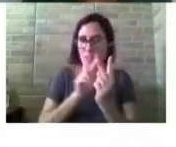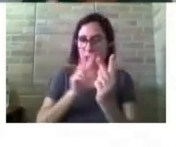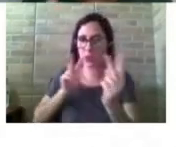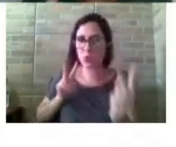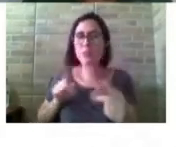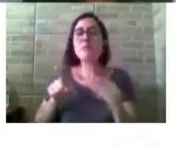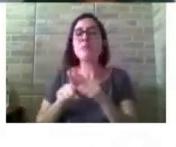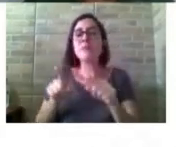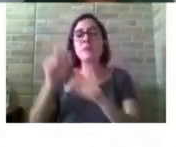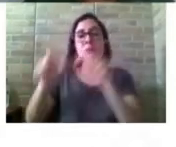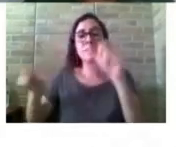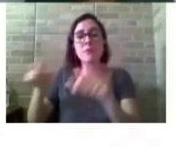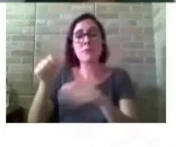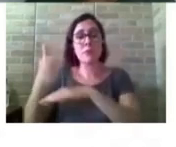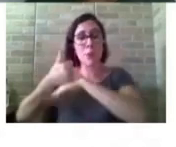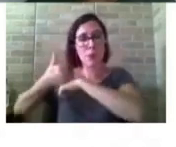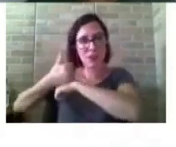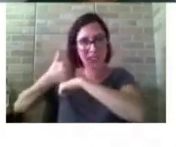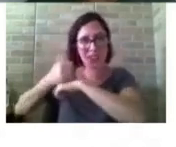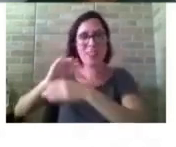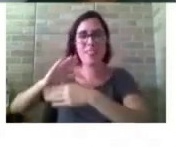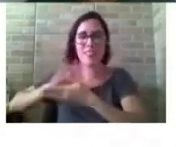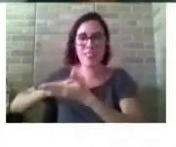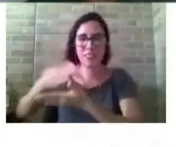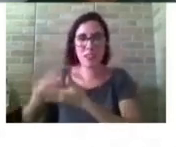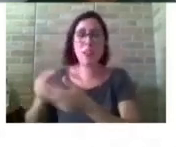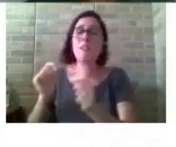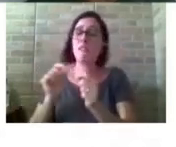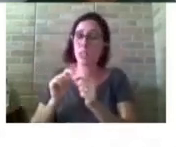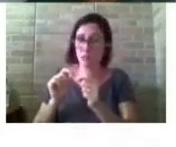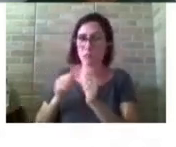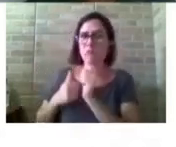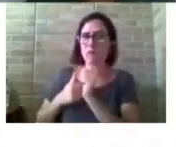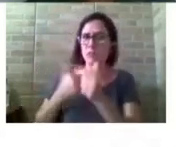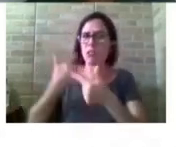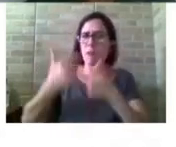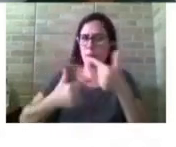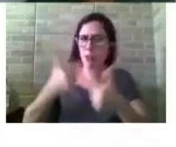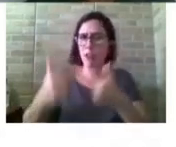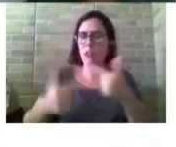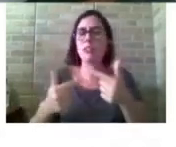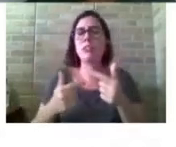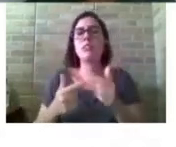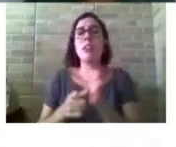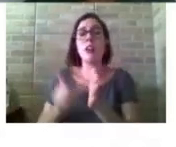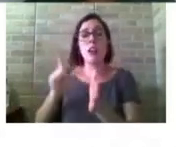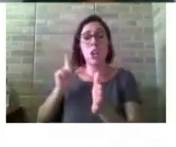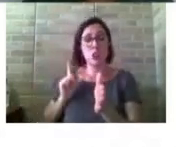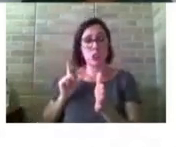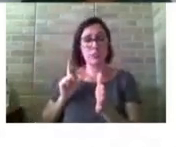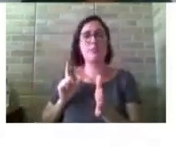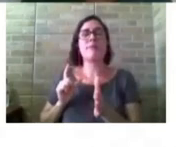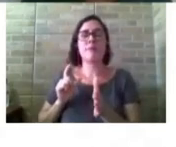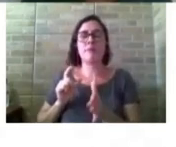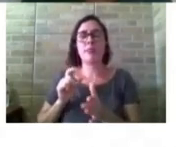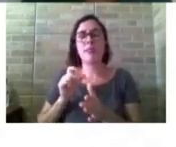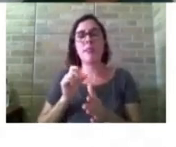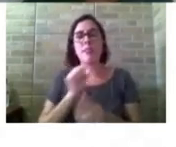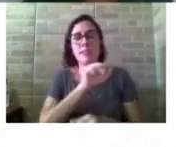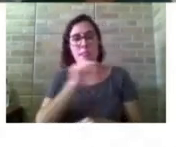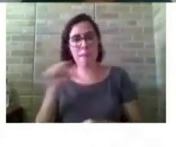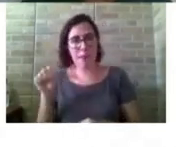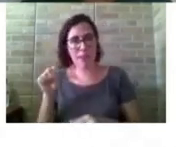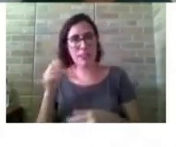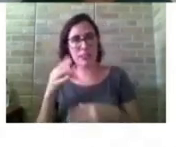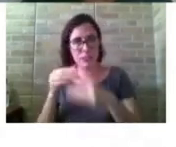atividades realizadas antes e durante o semestre, como as lives,